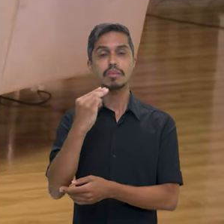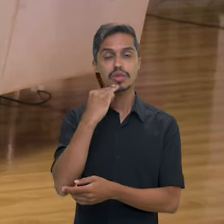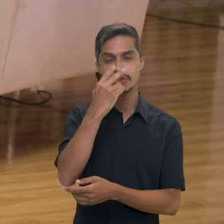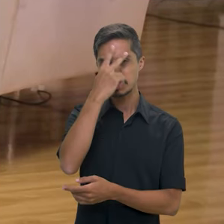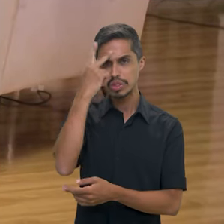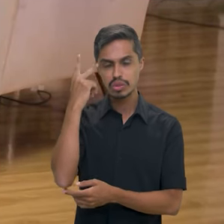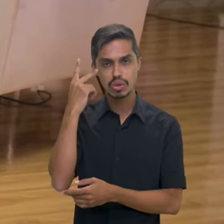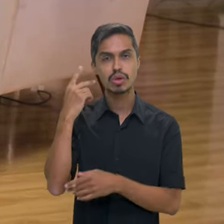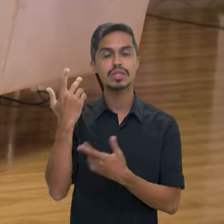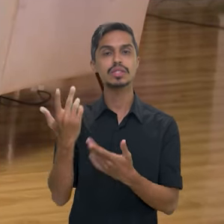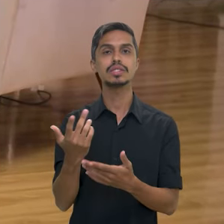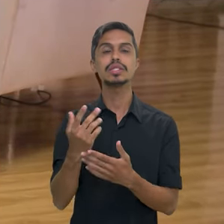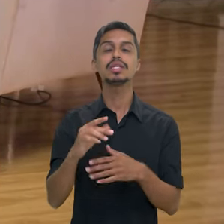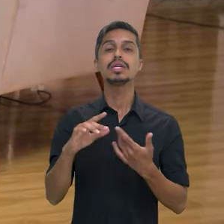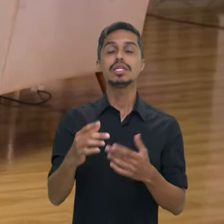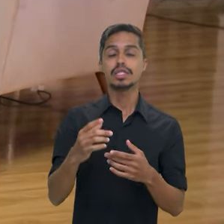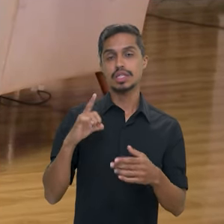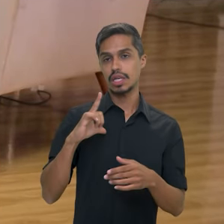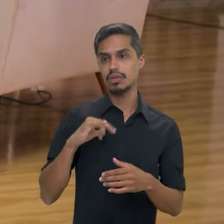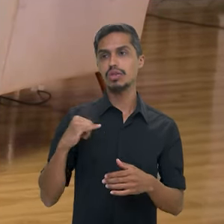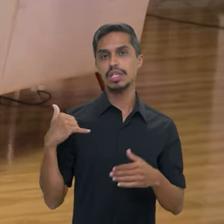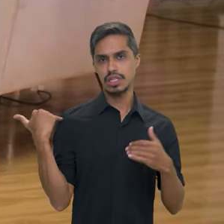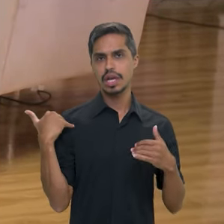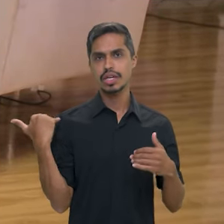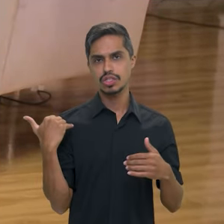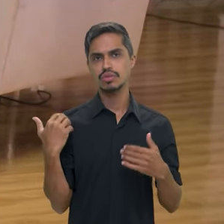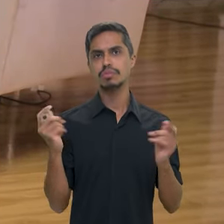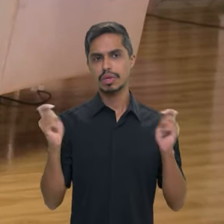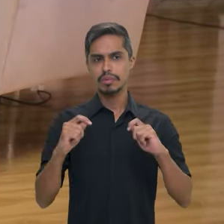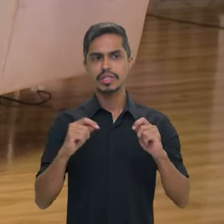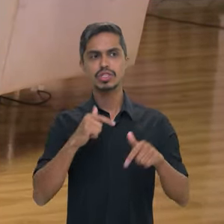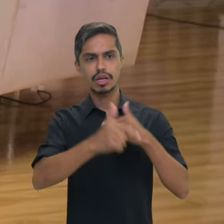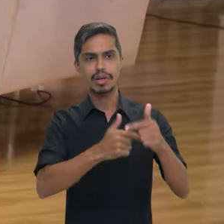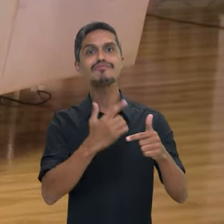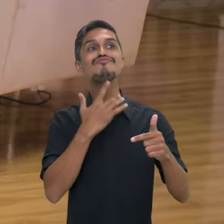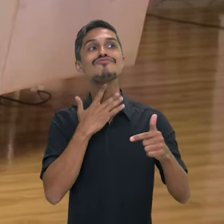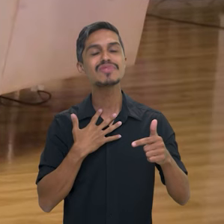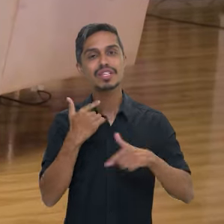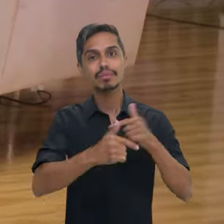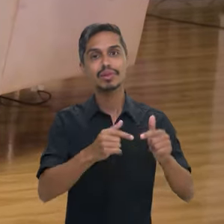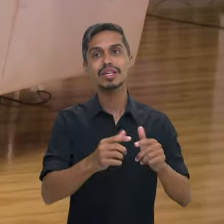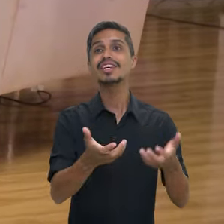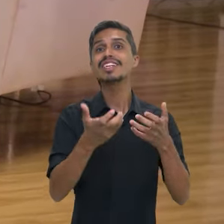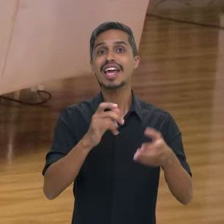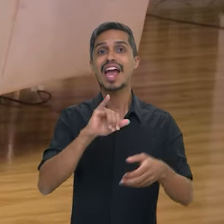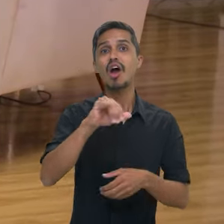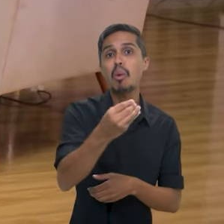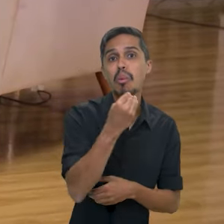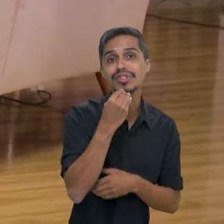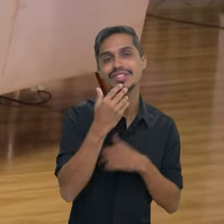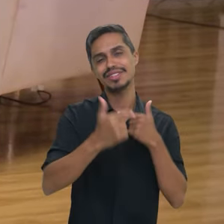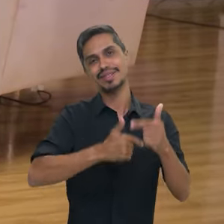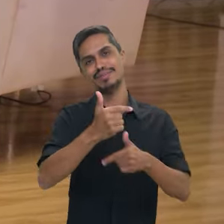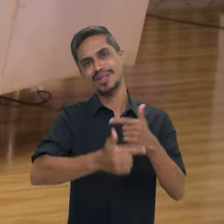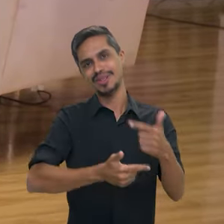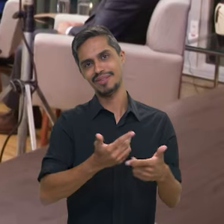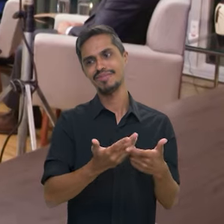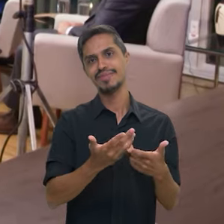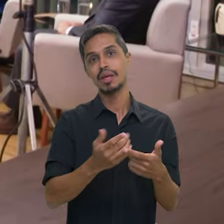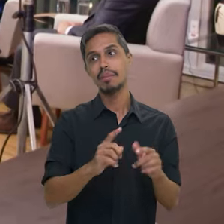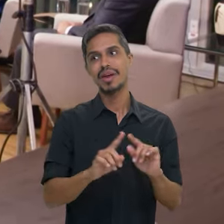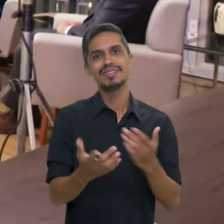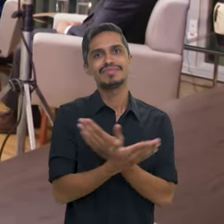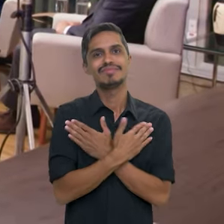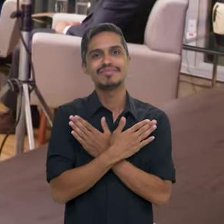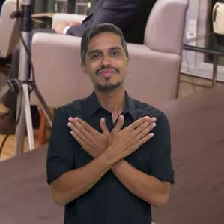e meio de pessoas em idade de trabalhar, querendo trabalhar e querem uma oportunidade. Pessoas que